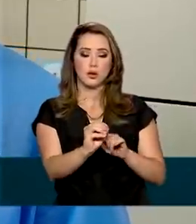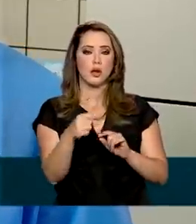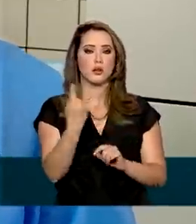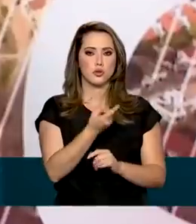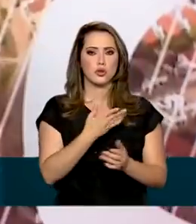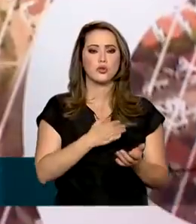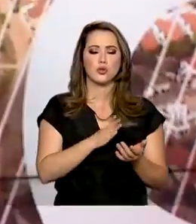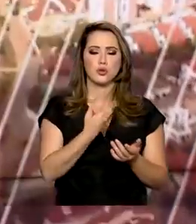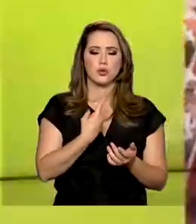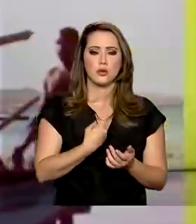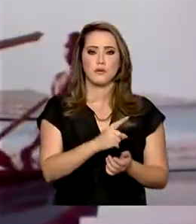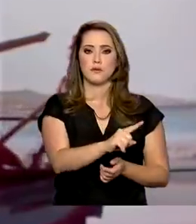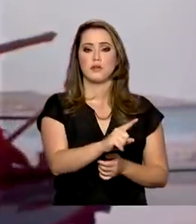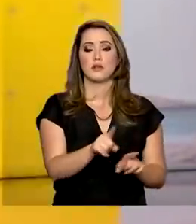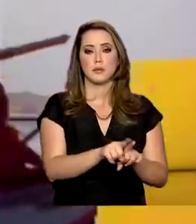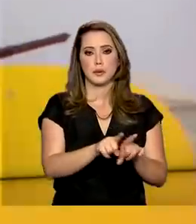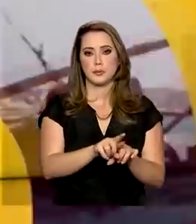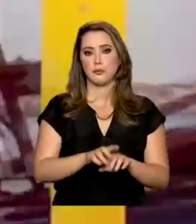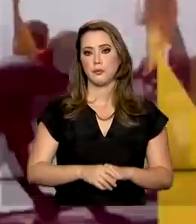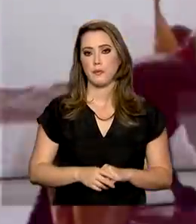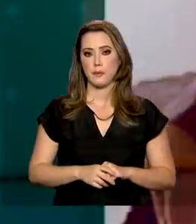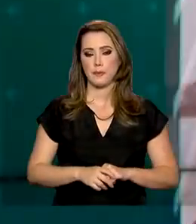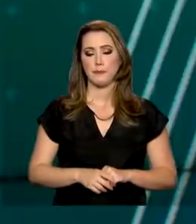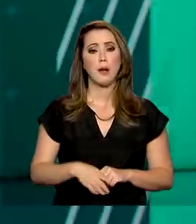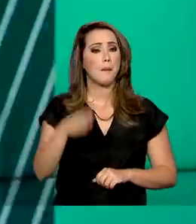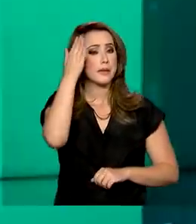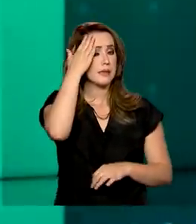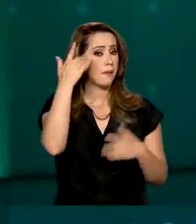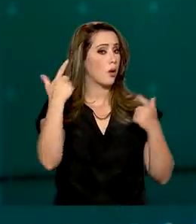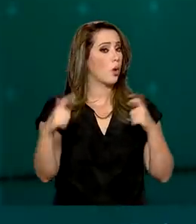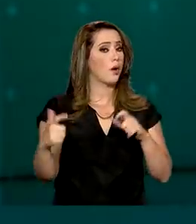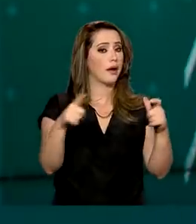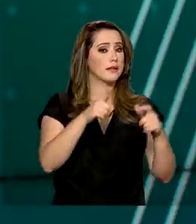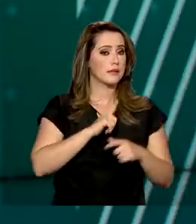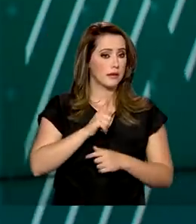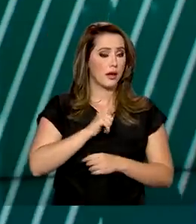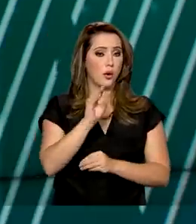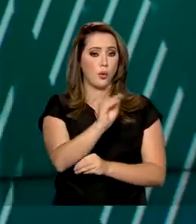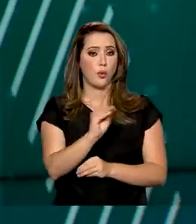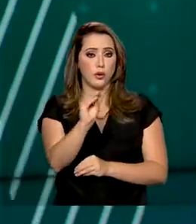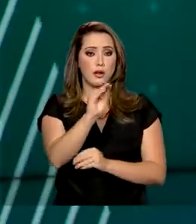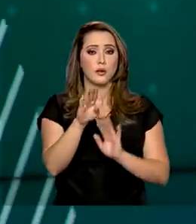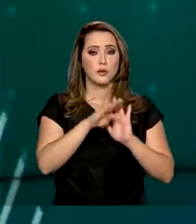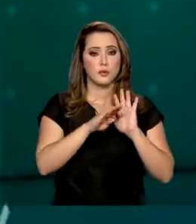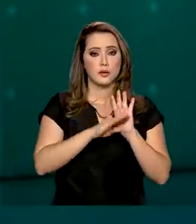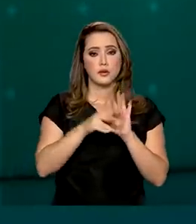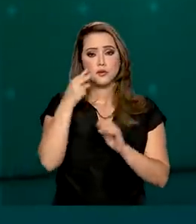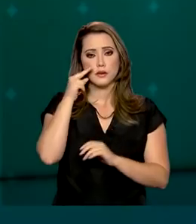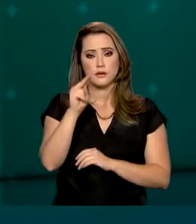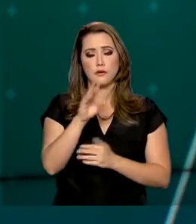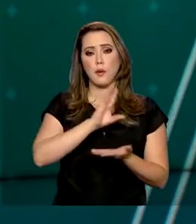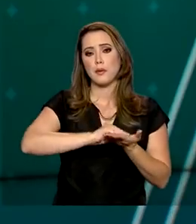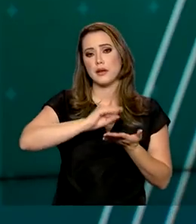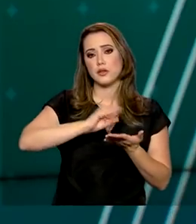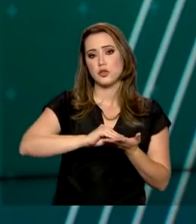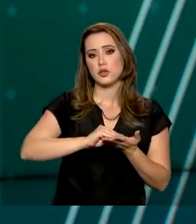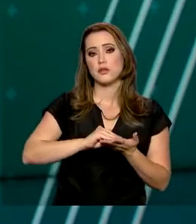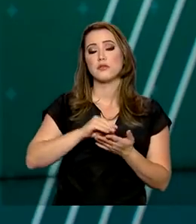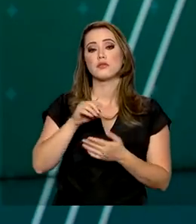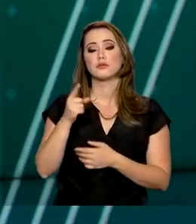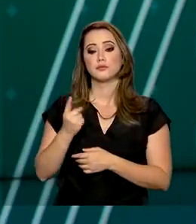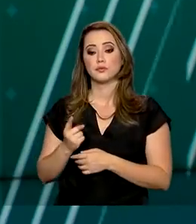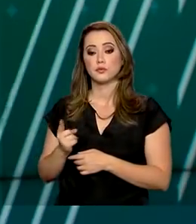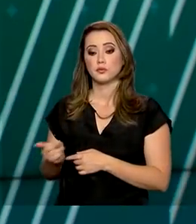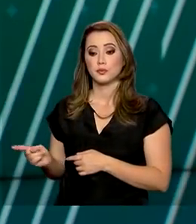daqui também. Para saber quais unidades básicas de saúde oferecem atendimento pelo programa, você pode baixar o aplicativo ConectSUS.